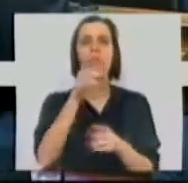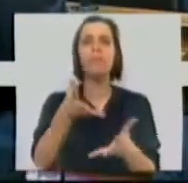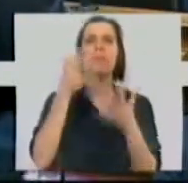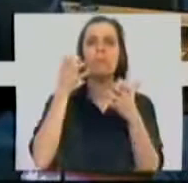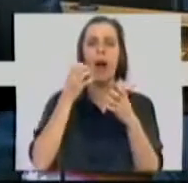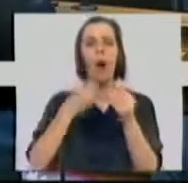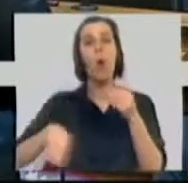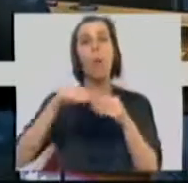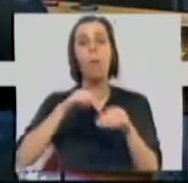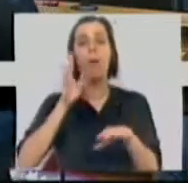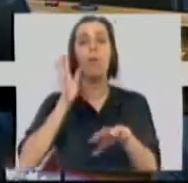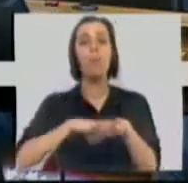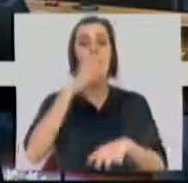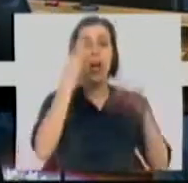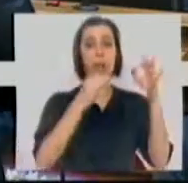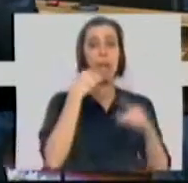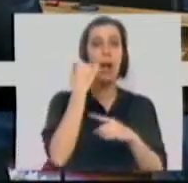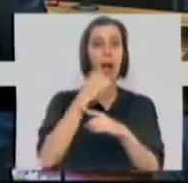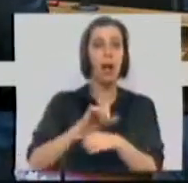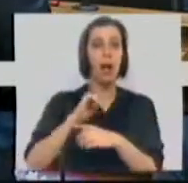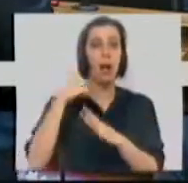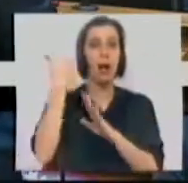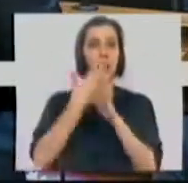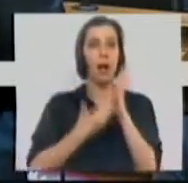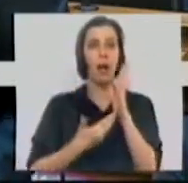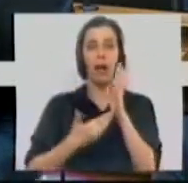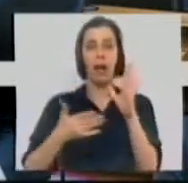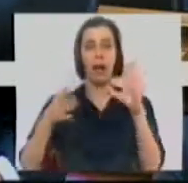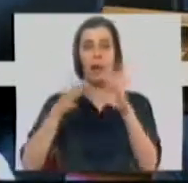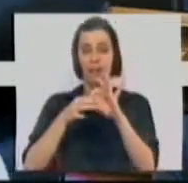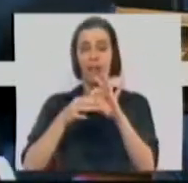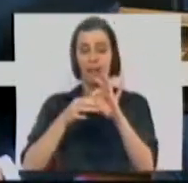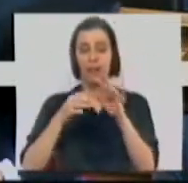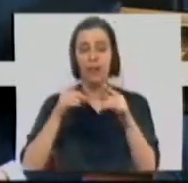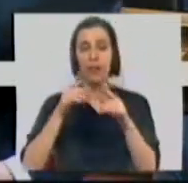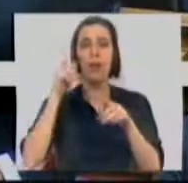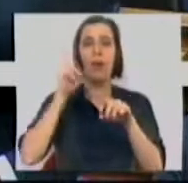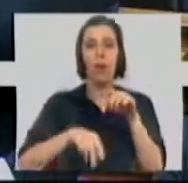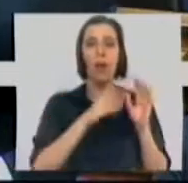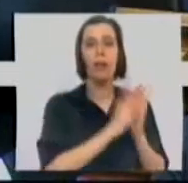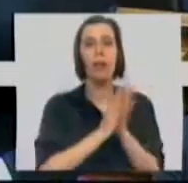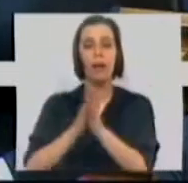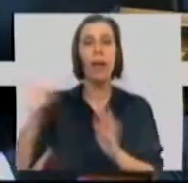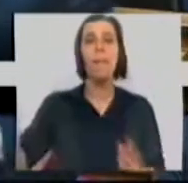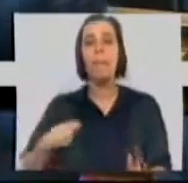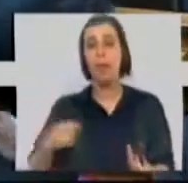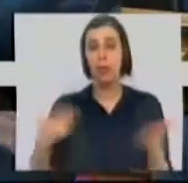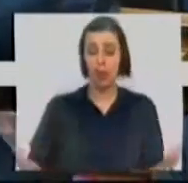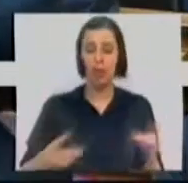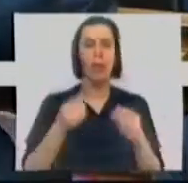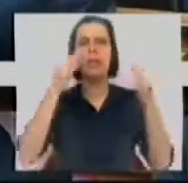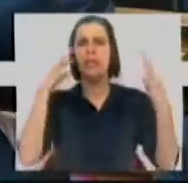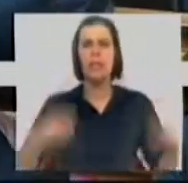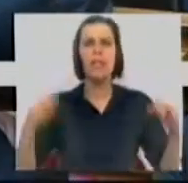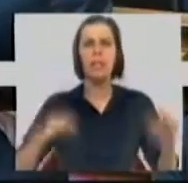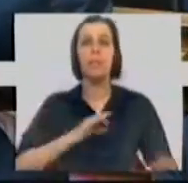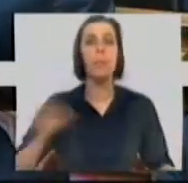compensar com o chumbo do Tribunal Constitucional em relação ao corte retroativo nas pensões. E, portanto, é muito